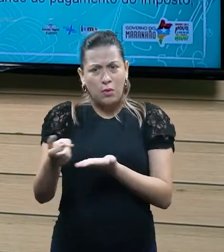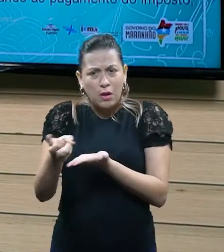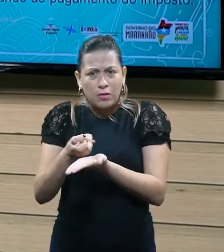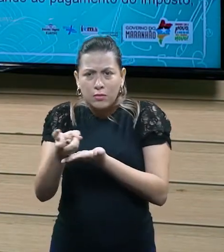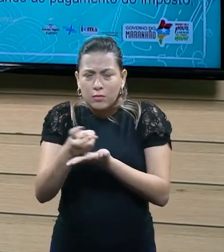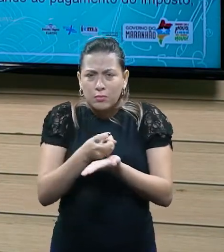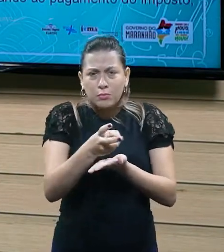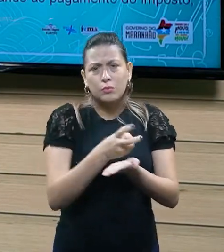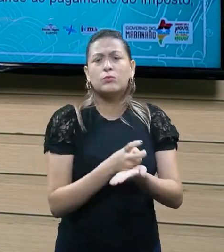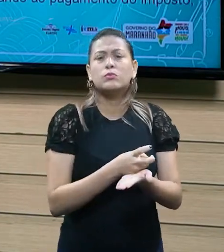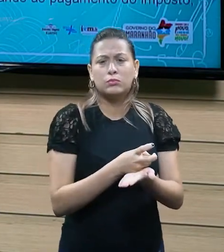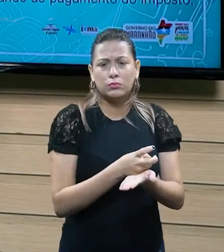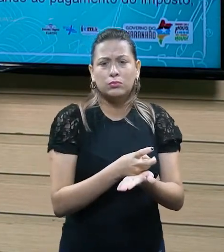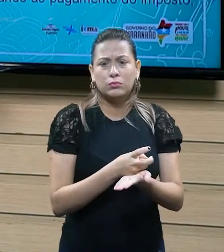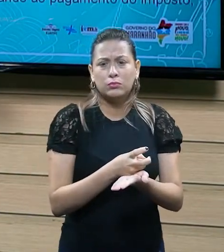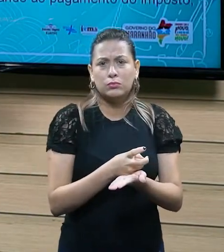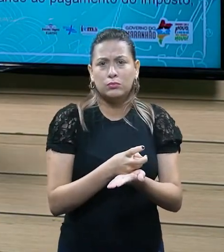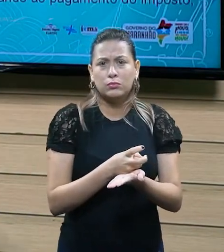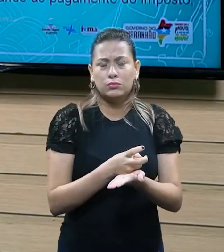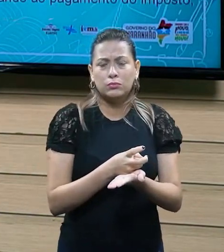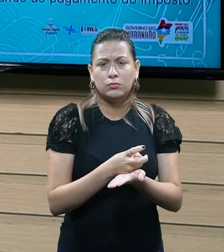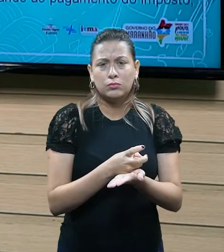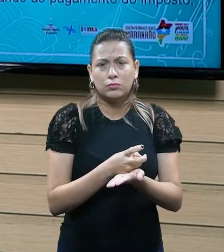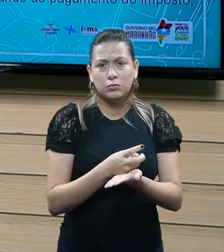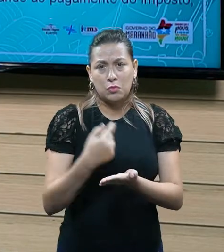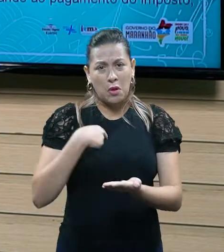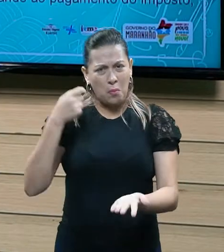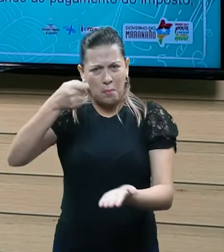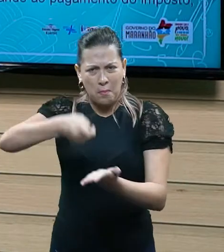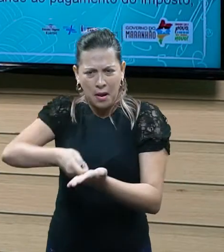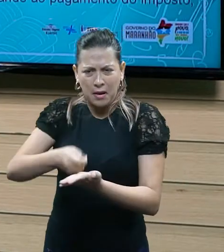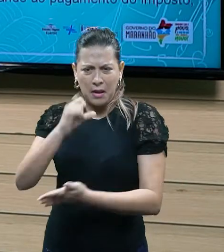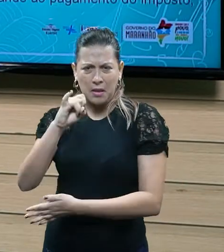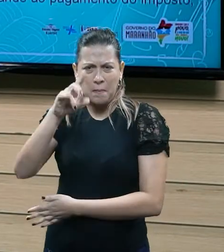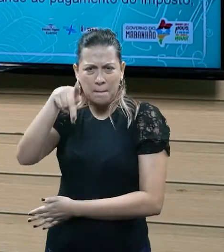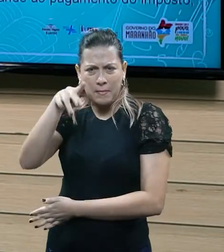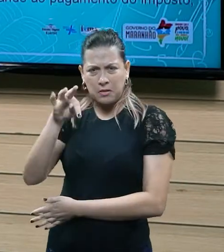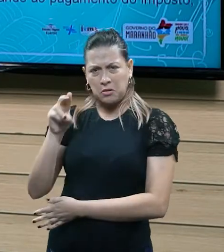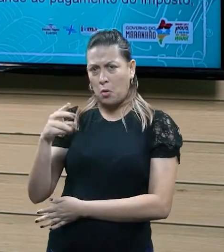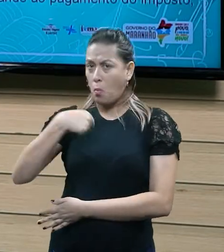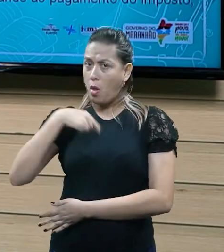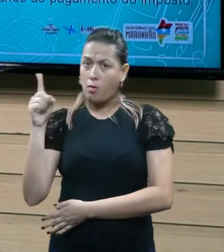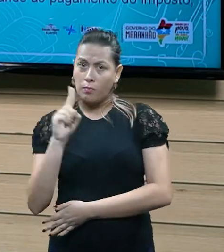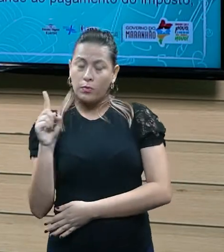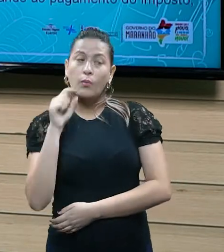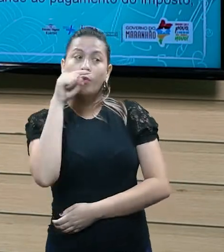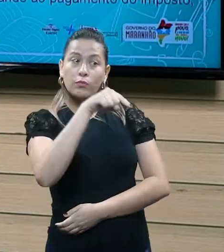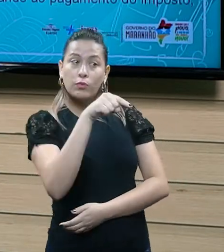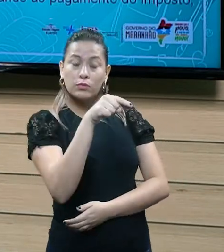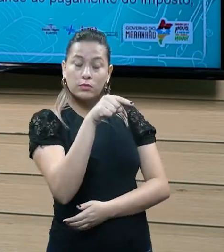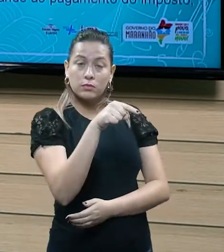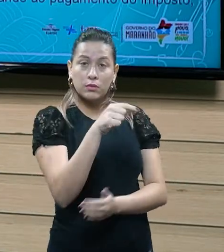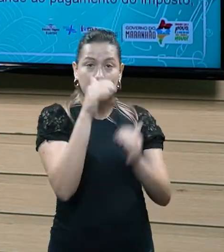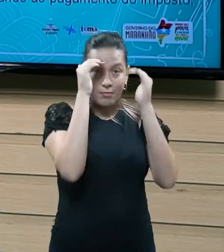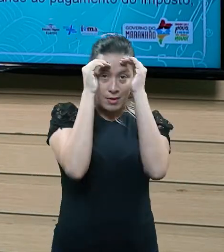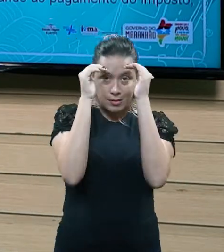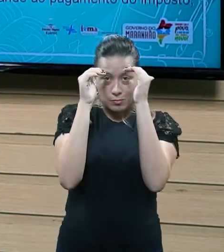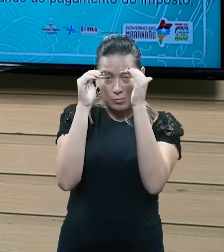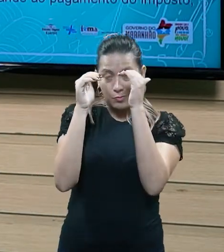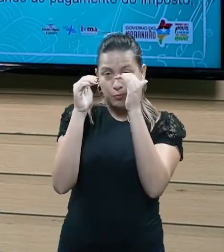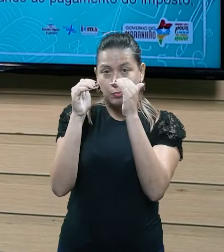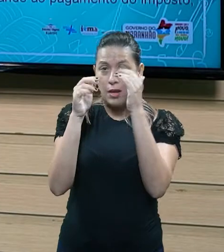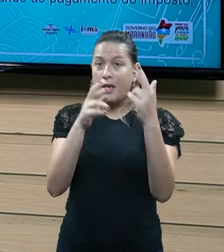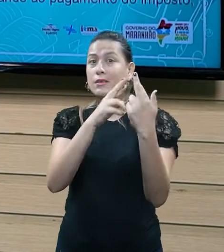tributariamente em relação ao IPTU e que você será o responsável, né, por responder perante o fisco se